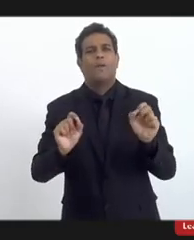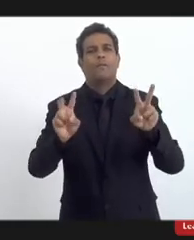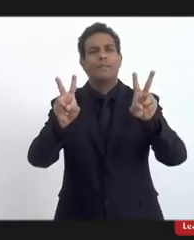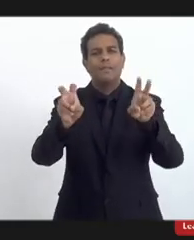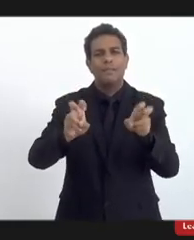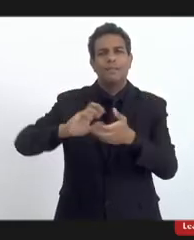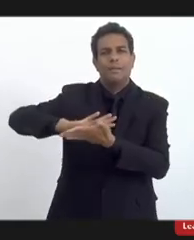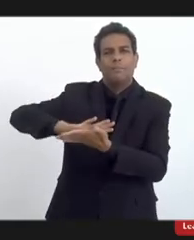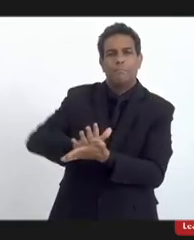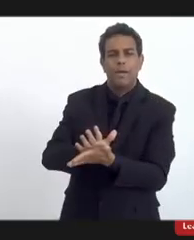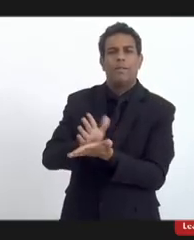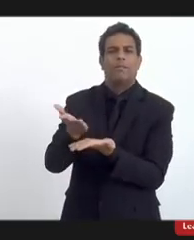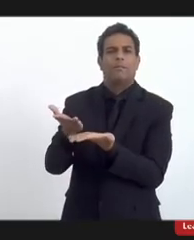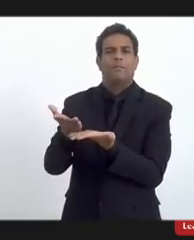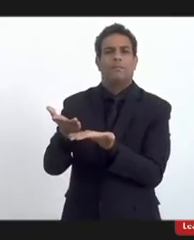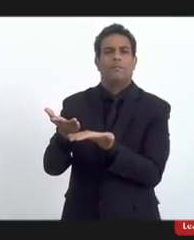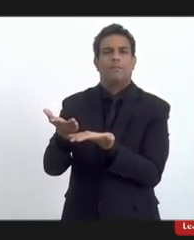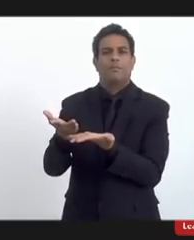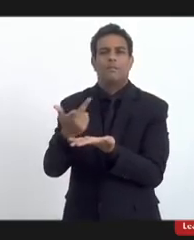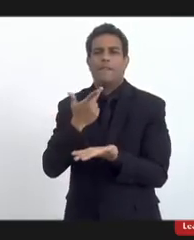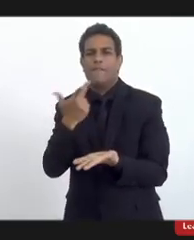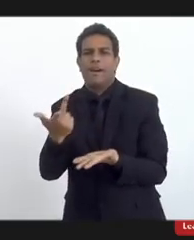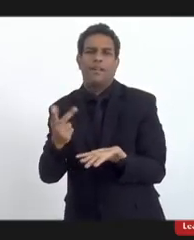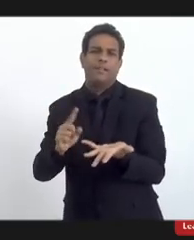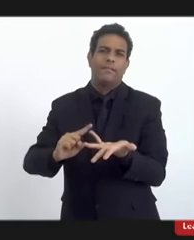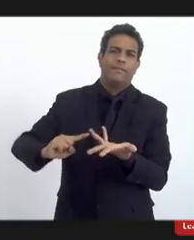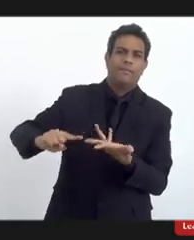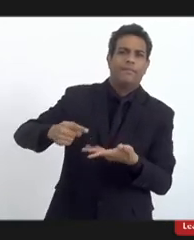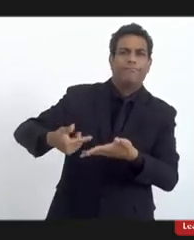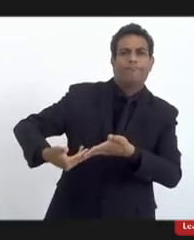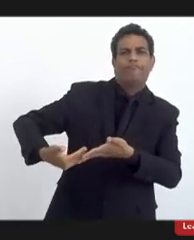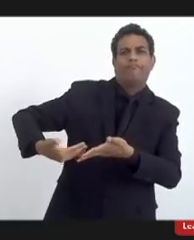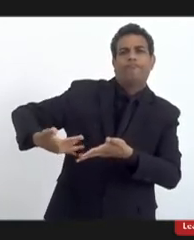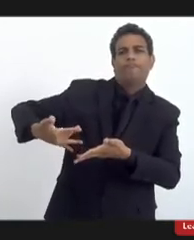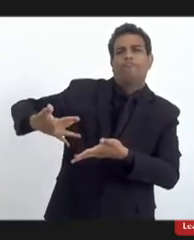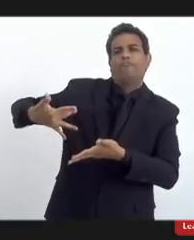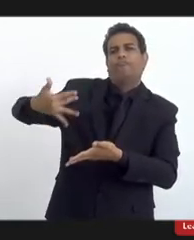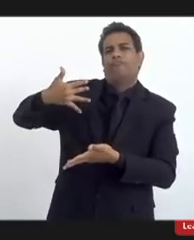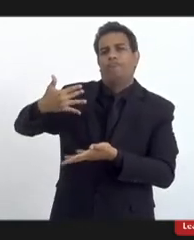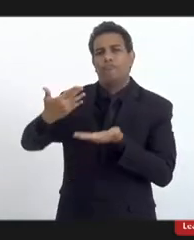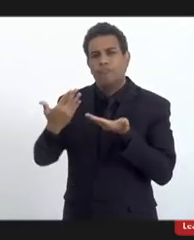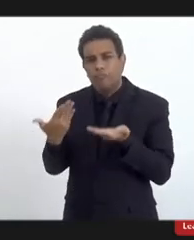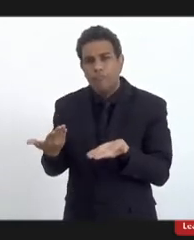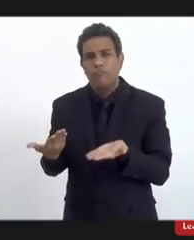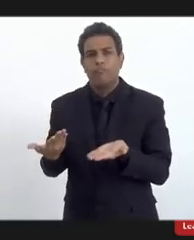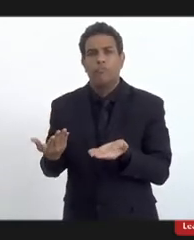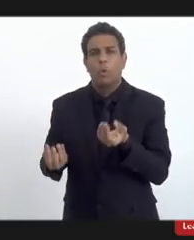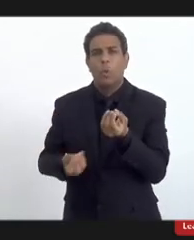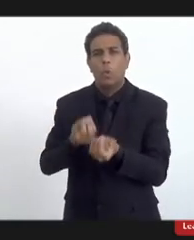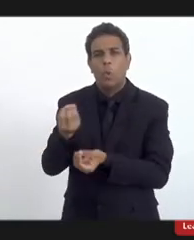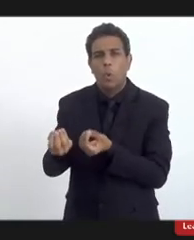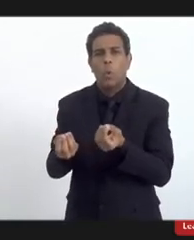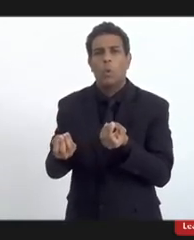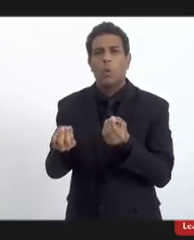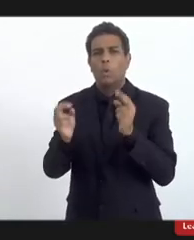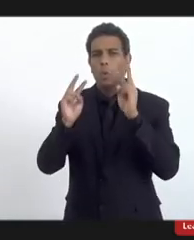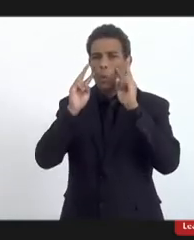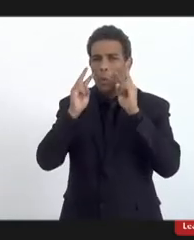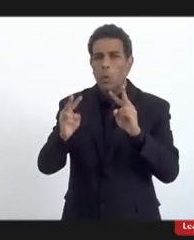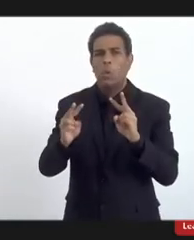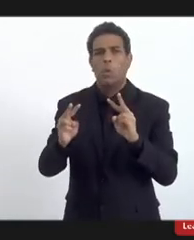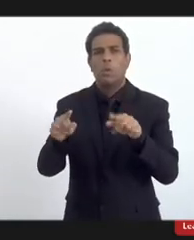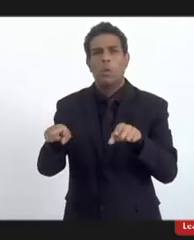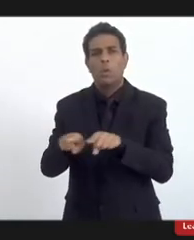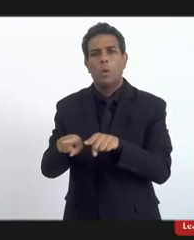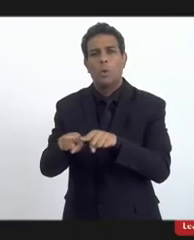preconceito, da intolerância, agora que eu digo assim, de uns anos para cá, de um ano para cá, dois anos para cá, é que ele é discutido,